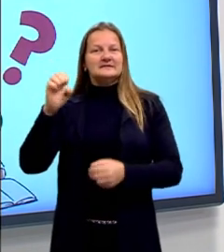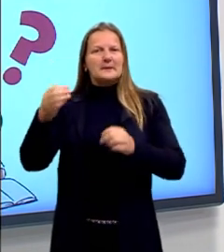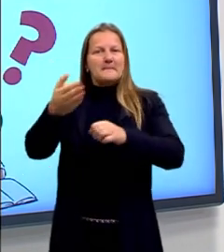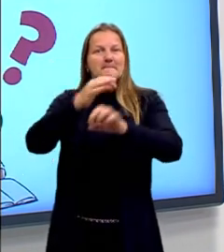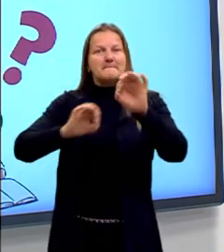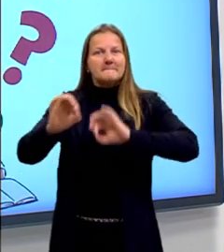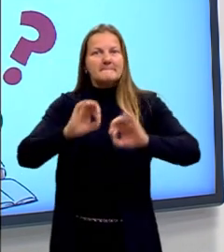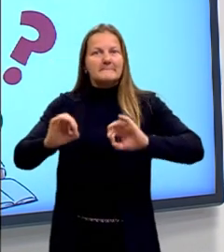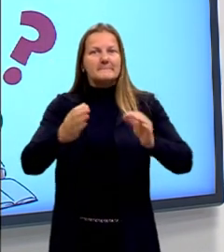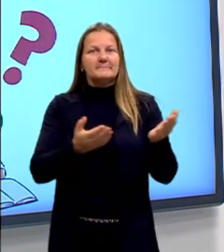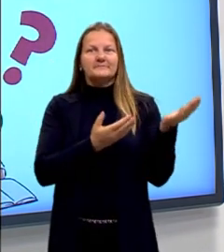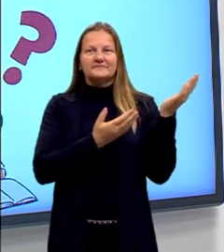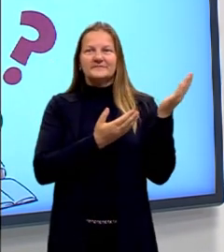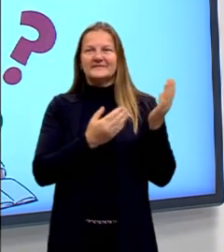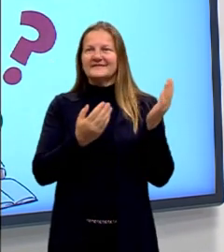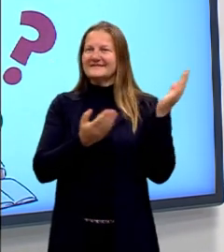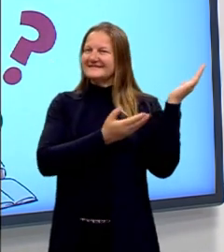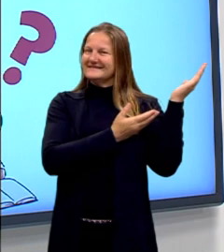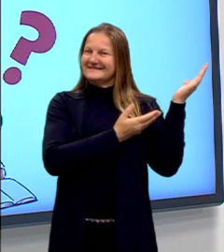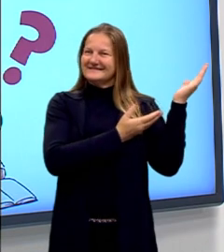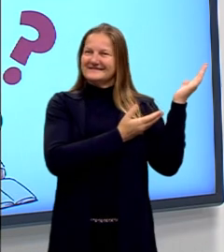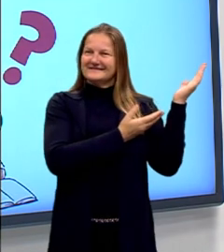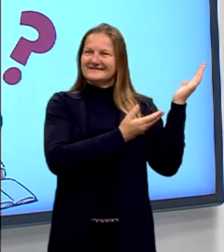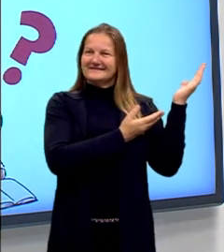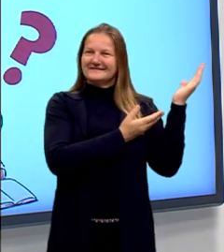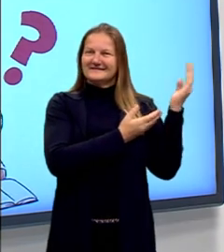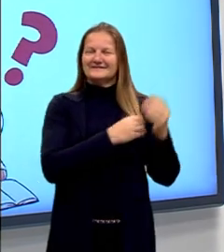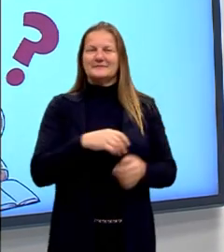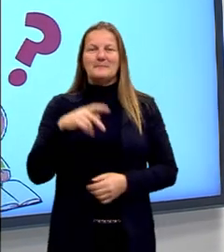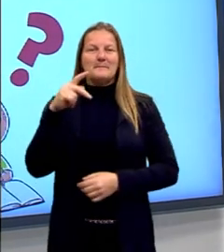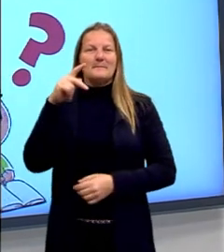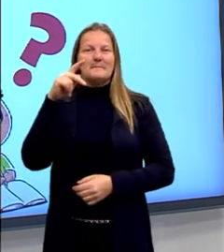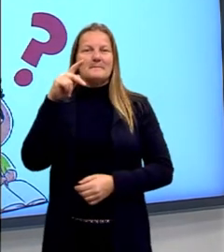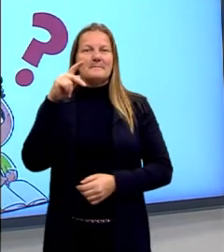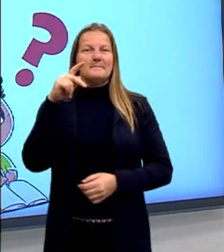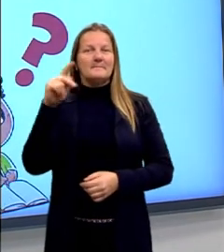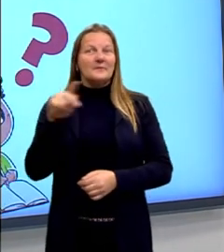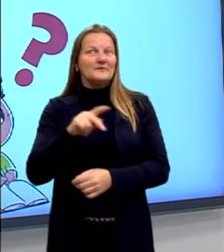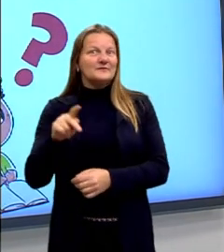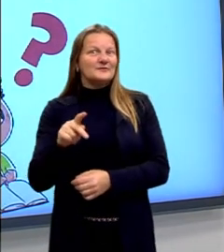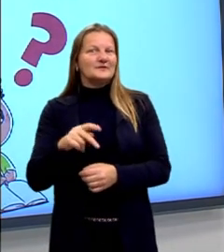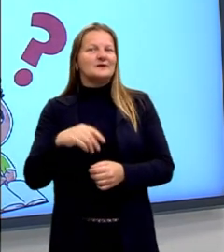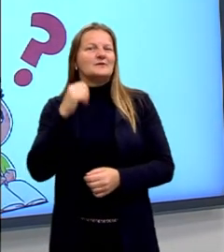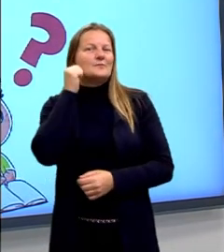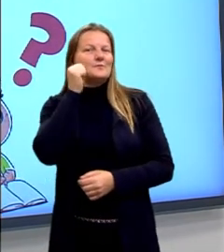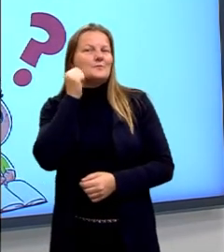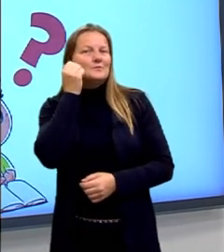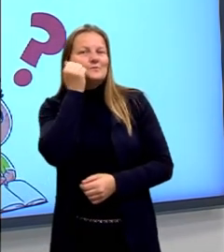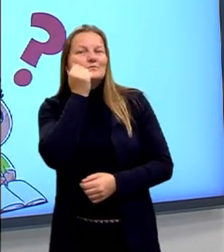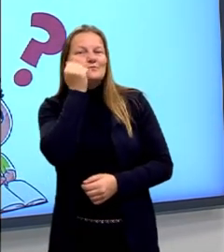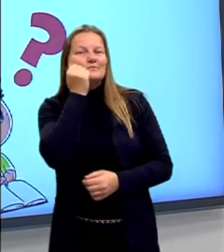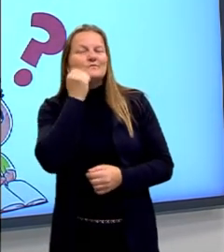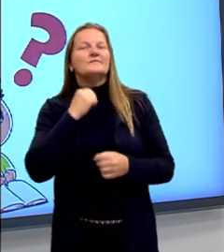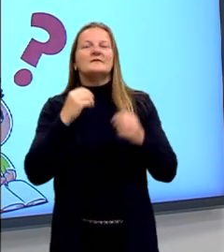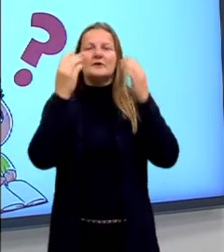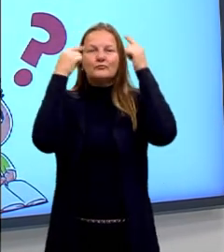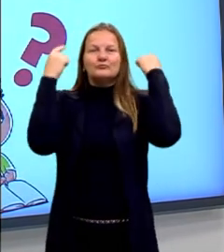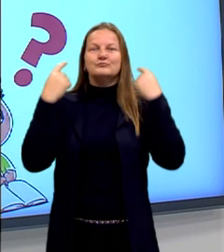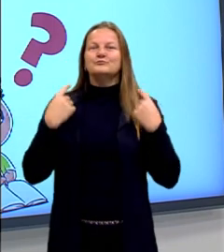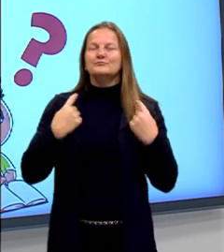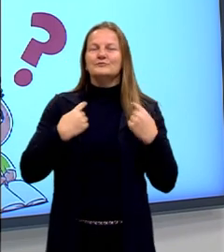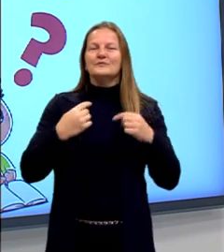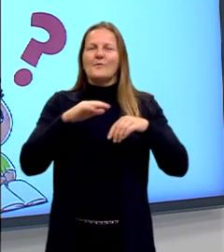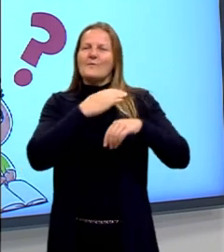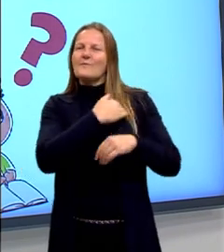Enem. Eu me chamo Elenise Pereira, sou professora, sou negra, de cabelos crespos,